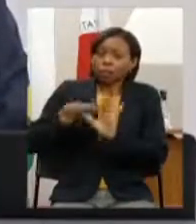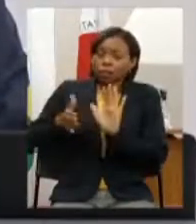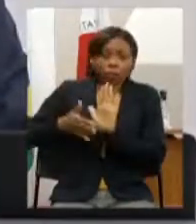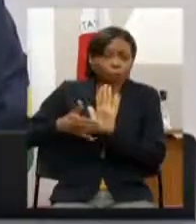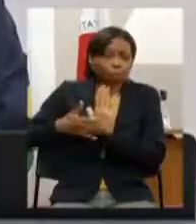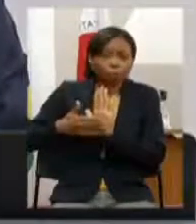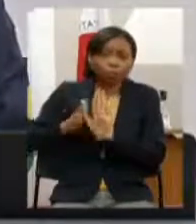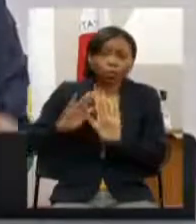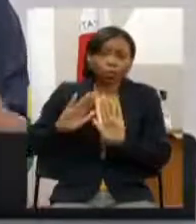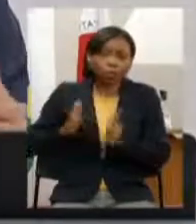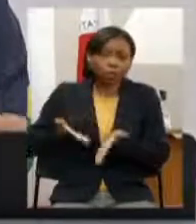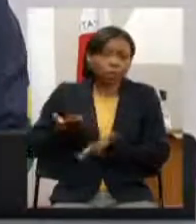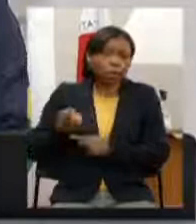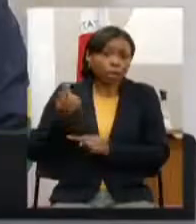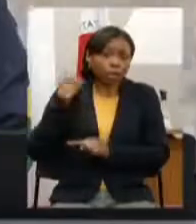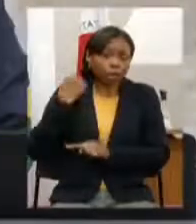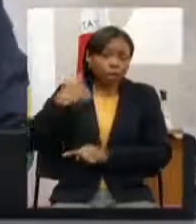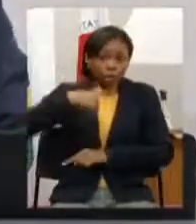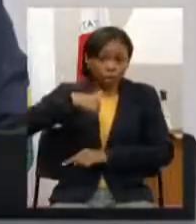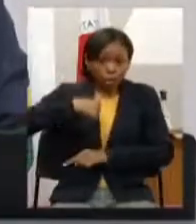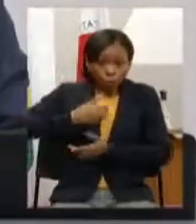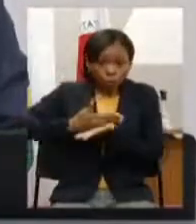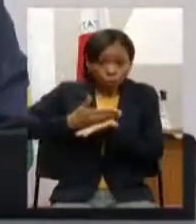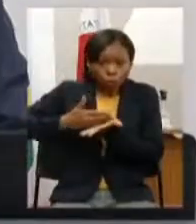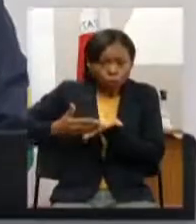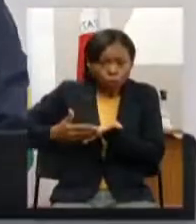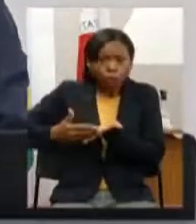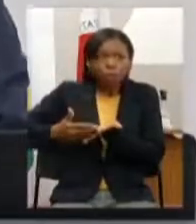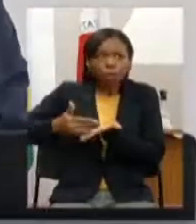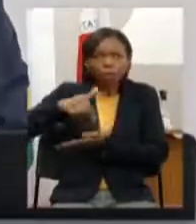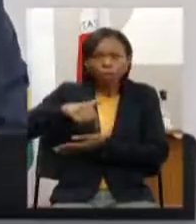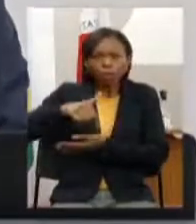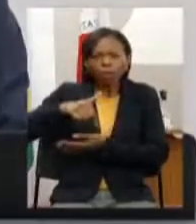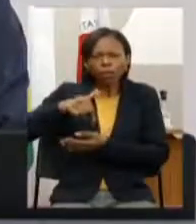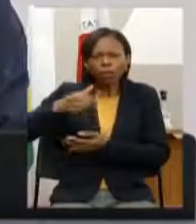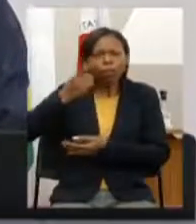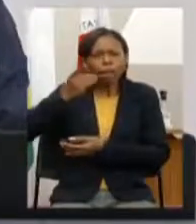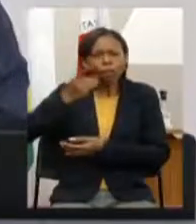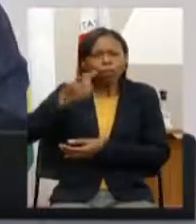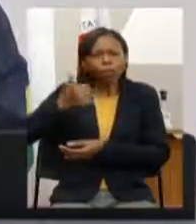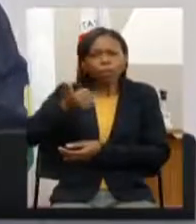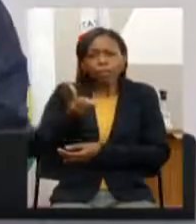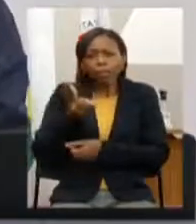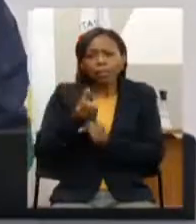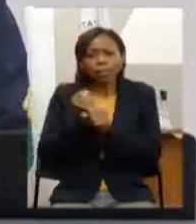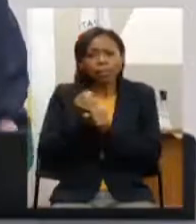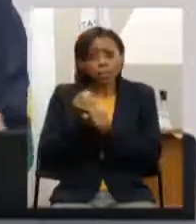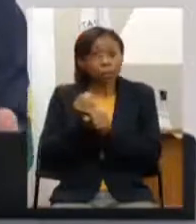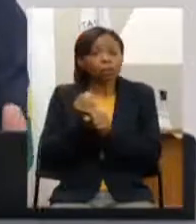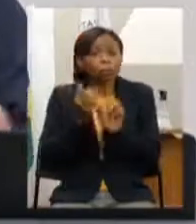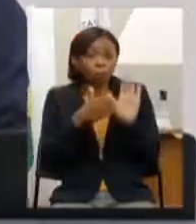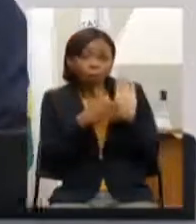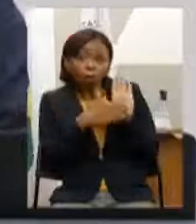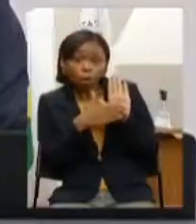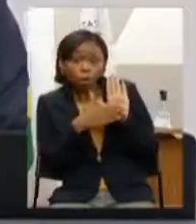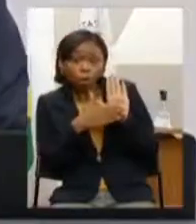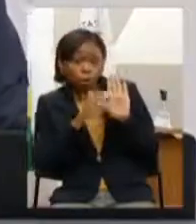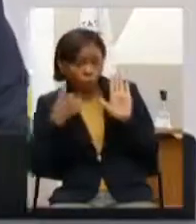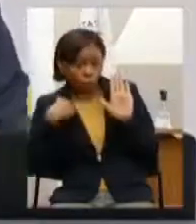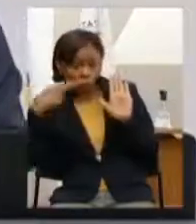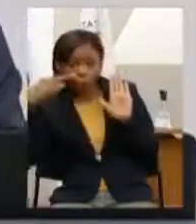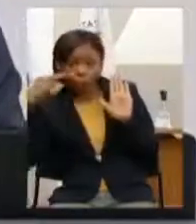propostas que desde quando eu sou parlamentar aqui vai para 6 anos propostas que eu acompanhei que tem 6 anos